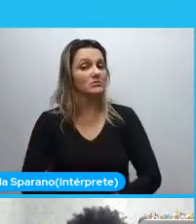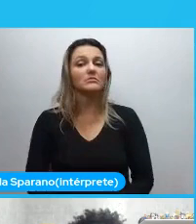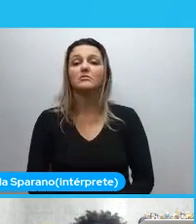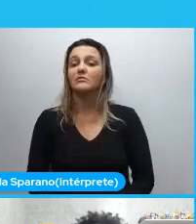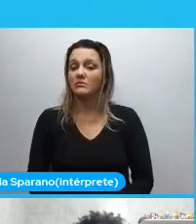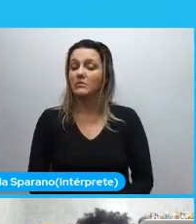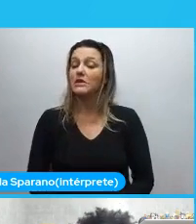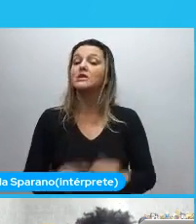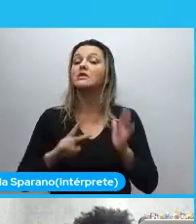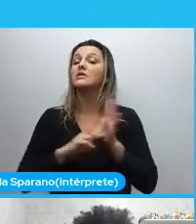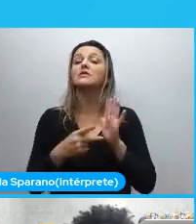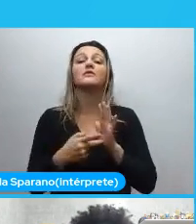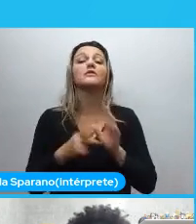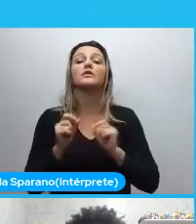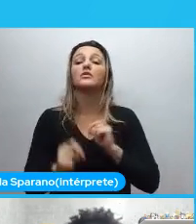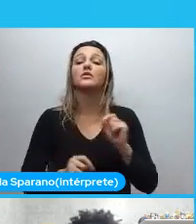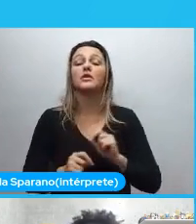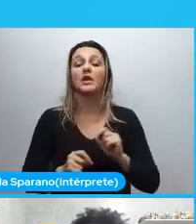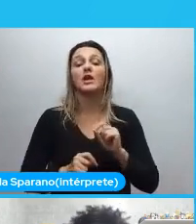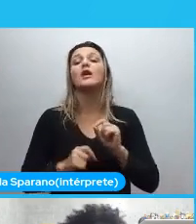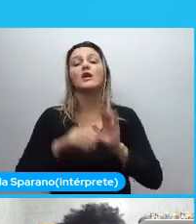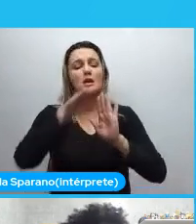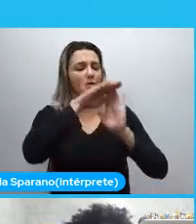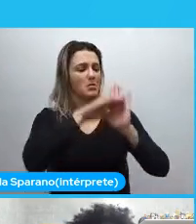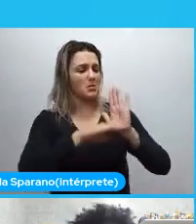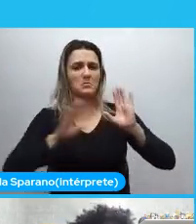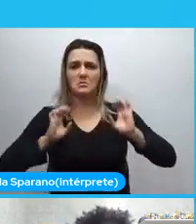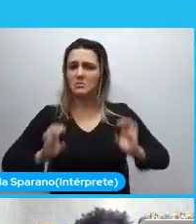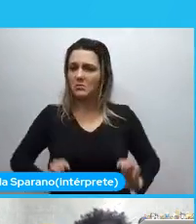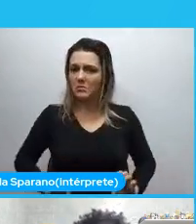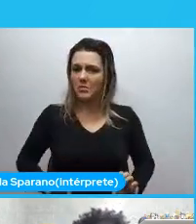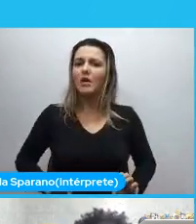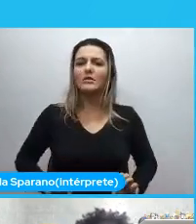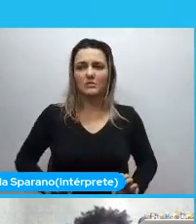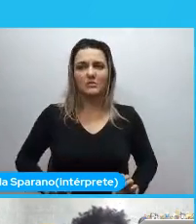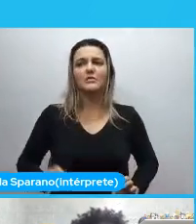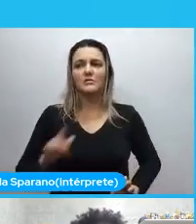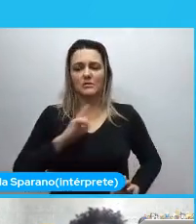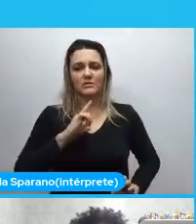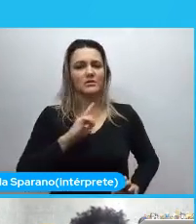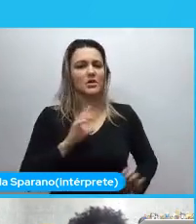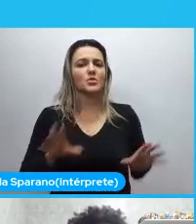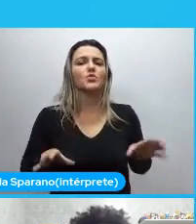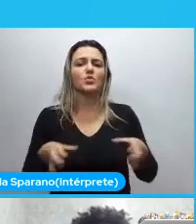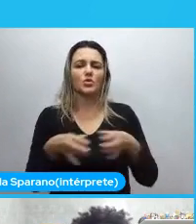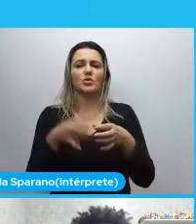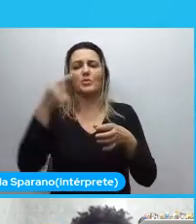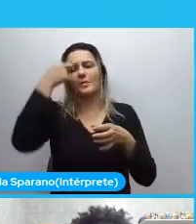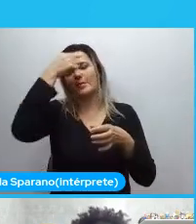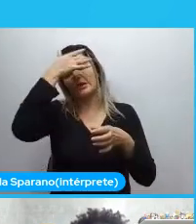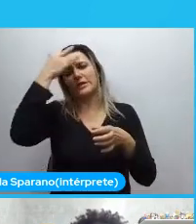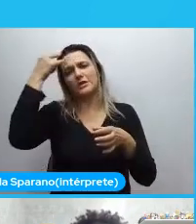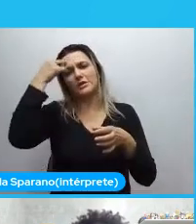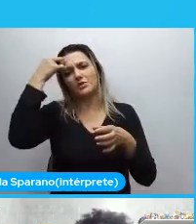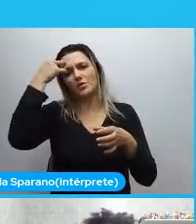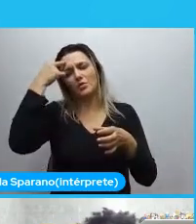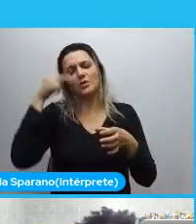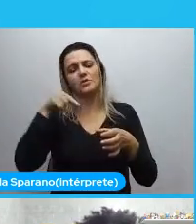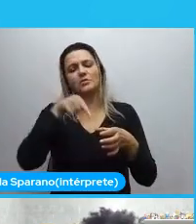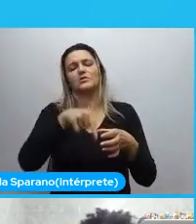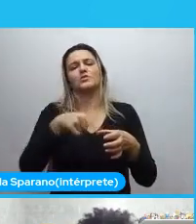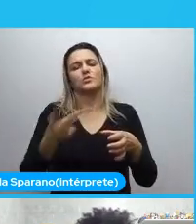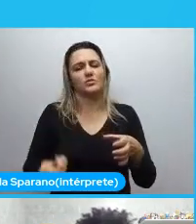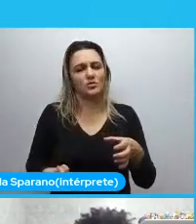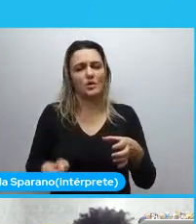Sinal disso. É o código de conduta. E que é excelentíssimo. Assim. E ter um grupo. Pensando sobre isso. É maravilhoso. Mas.